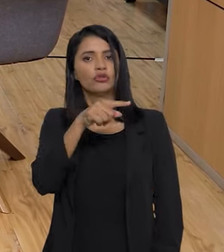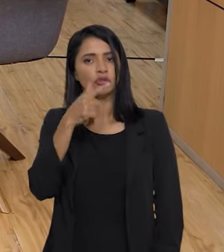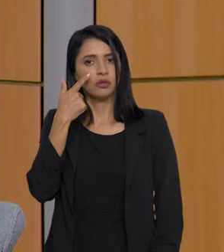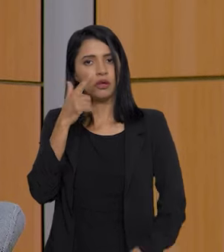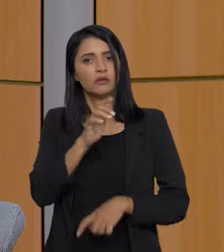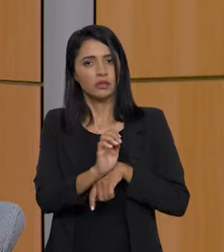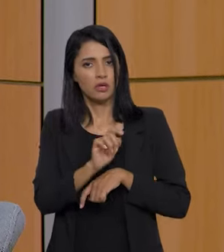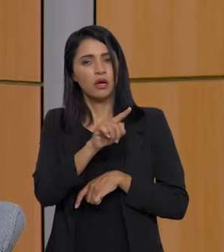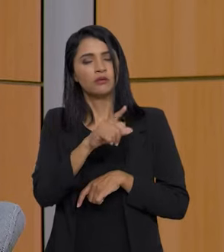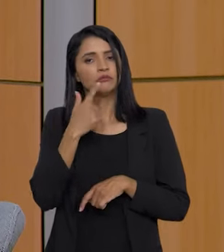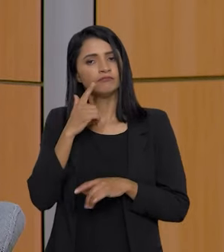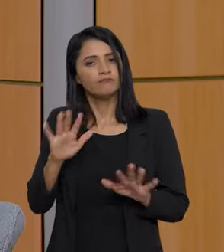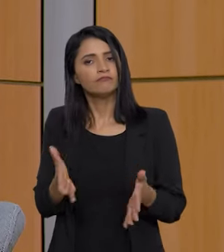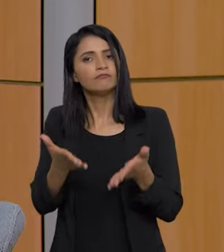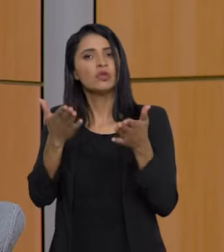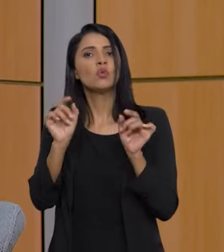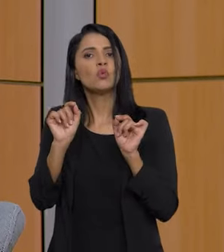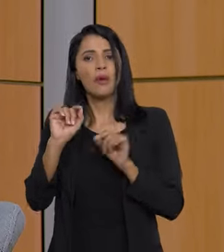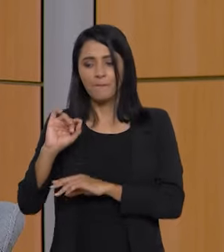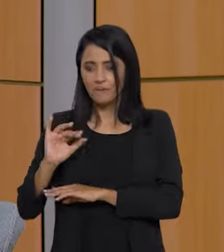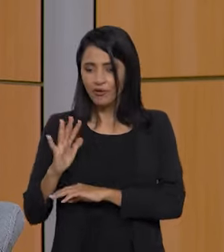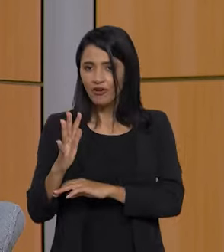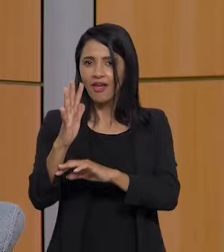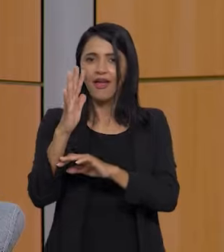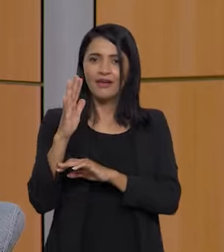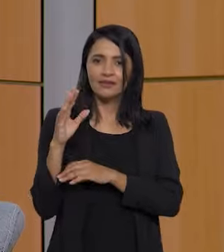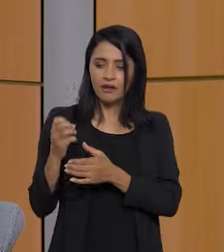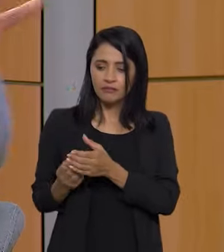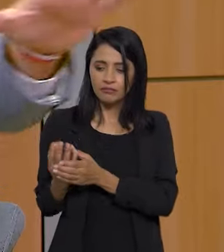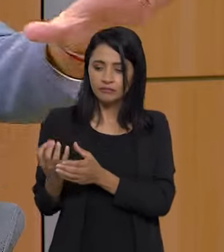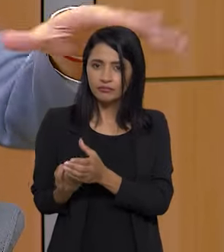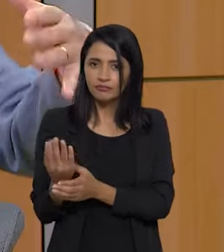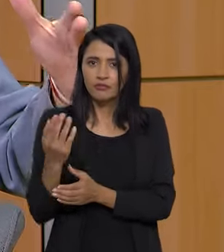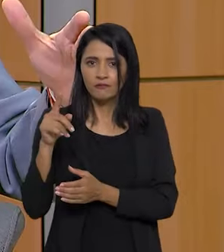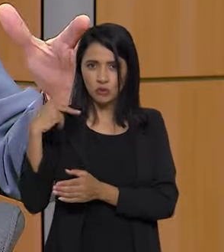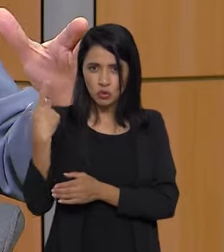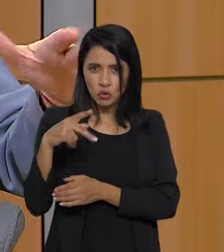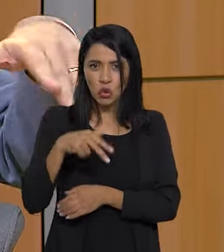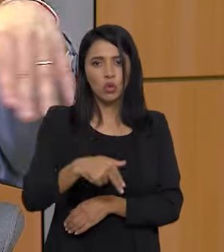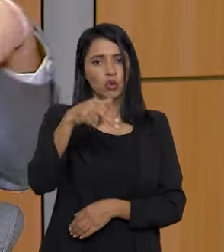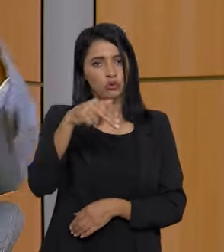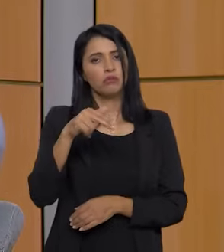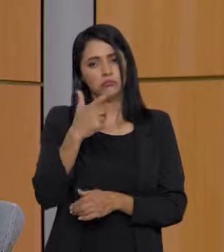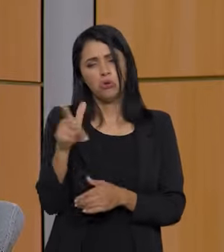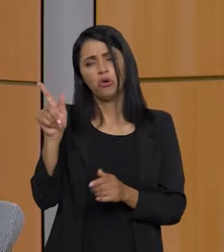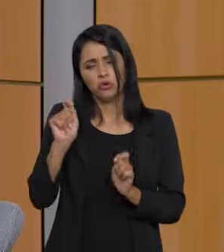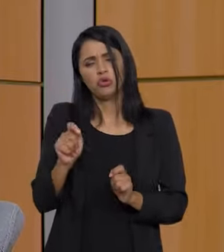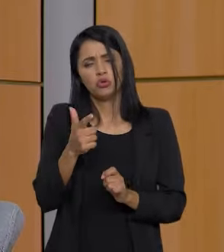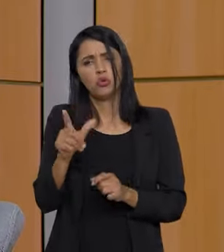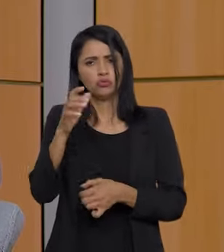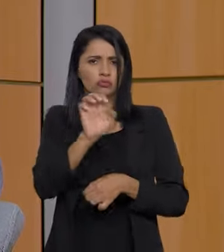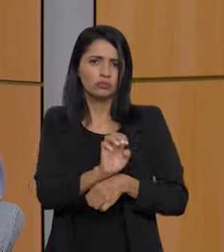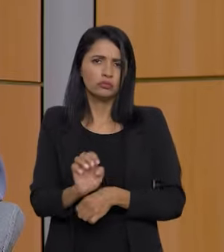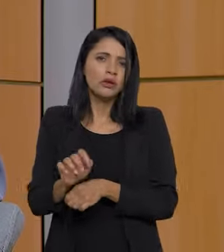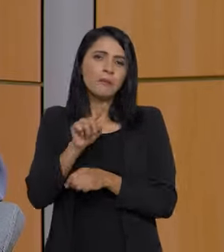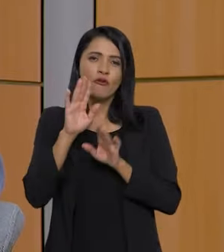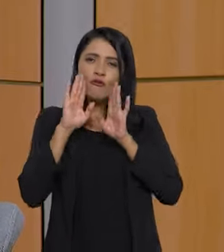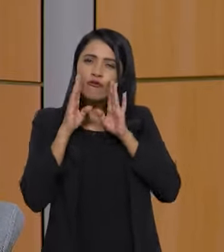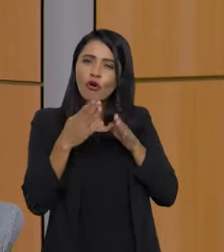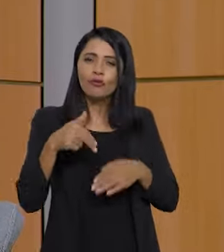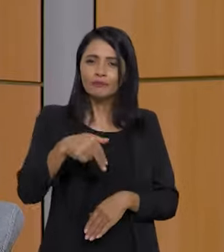Brasil nós estamos promovendo o que a gente chama das florestas produtivas. Não precisa ser só no norte. Mas no norte nós estamos com uma ênfase